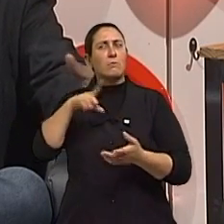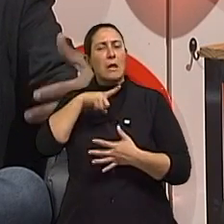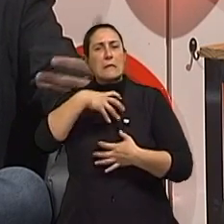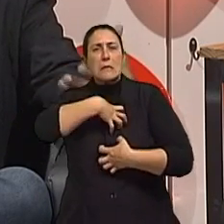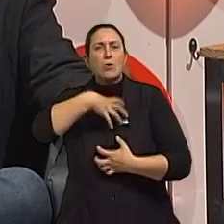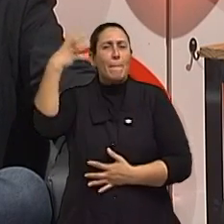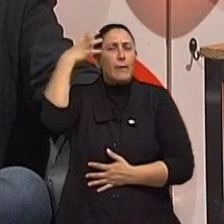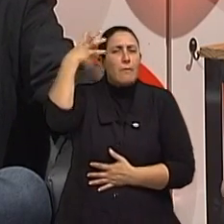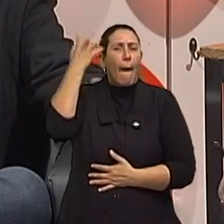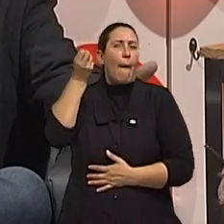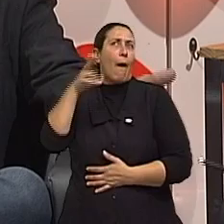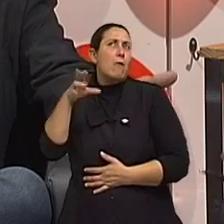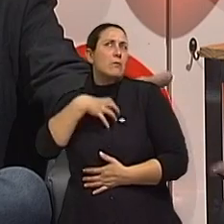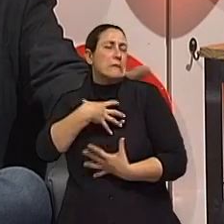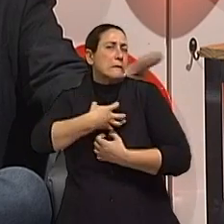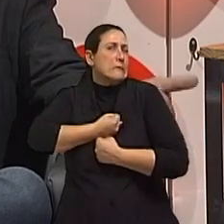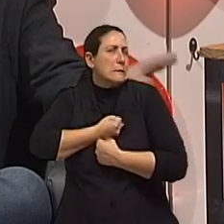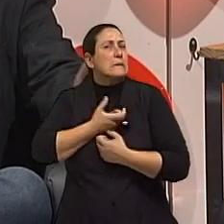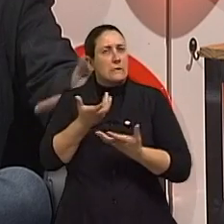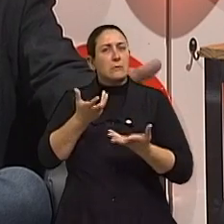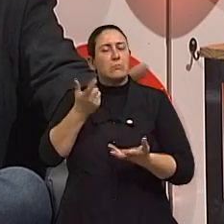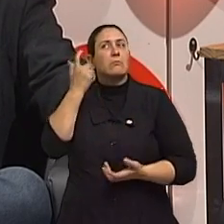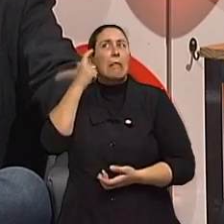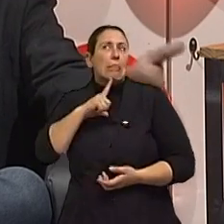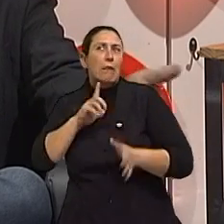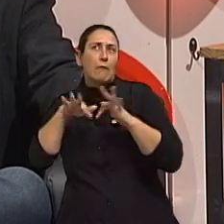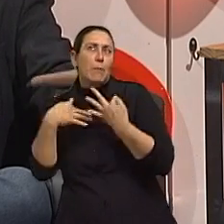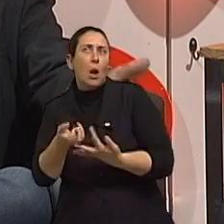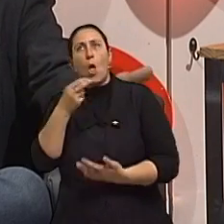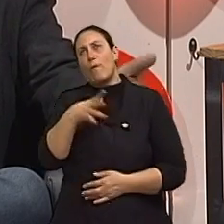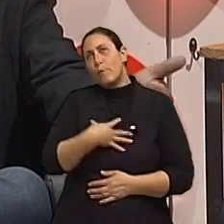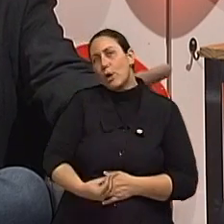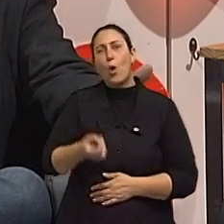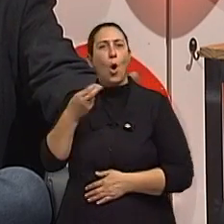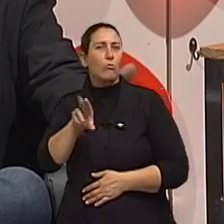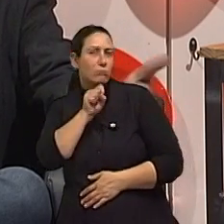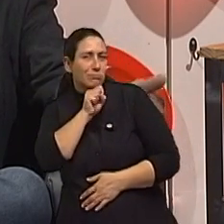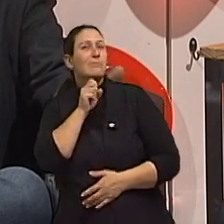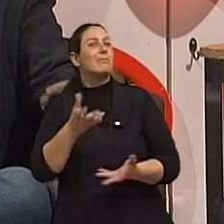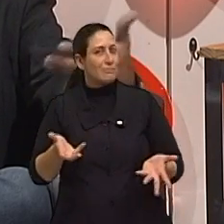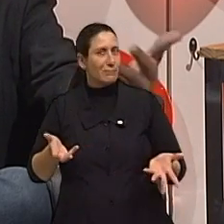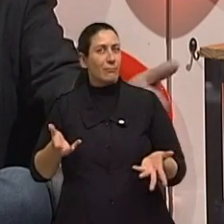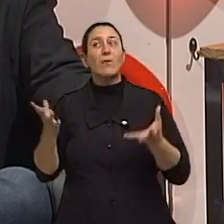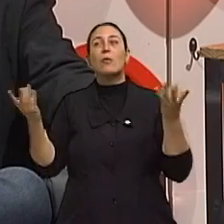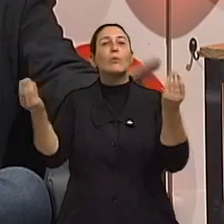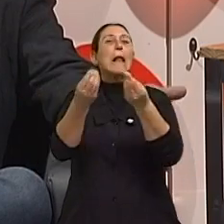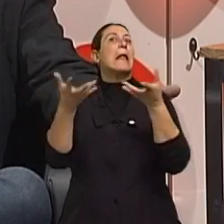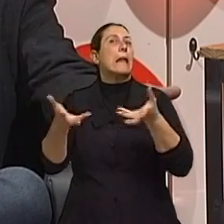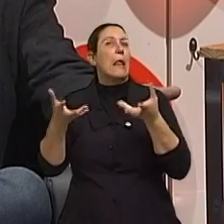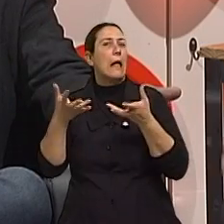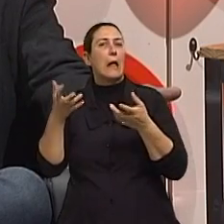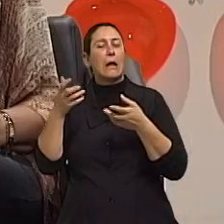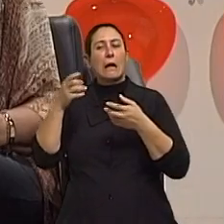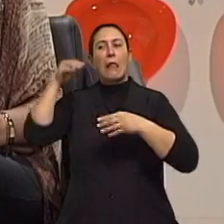pressionado ou oprimido ou pelo menos levar em consideração sobre sua família, se ele tem família, se tem filhos, netos, que normalmente todo mundo vai querer palpitar e dizer.